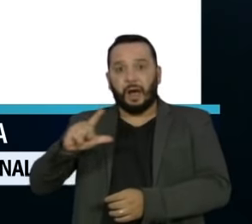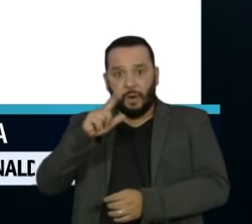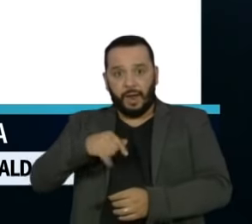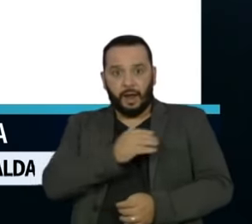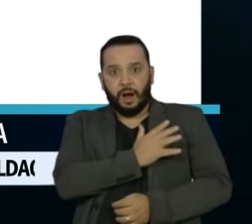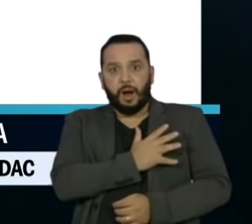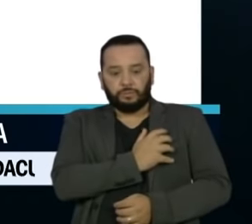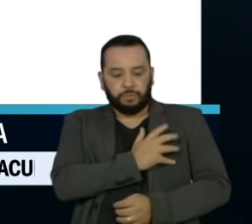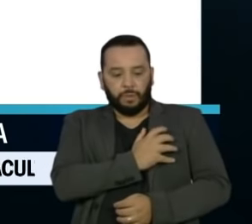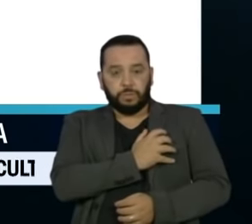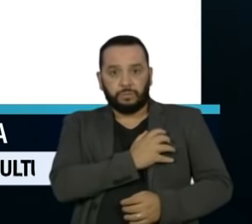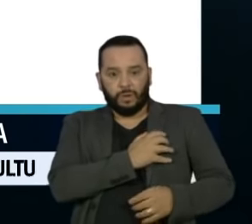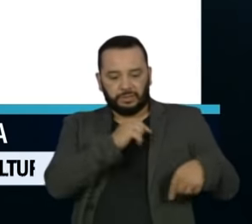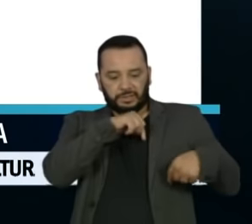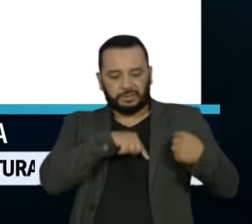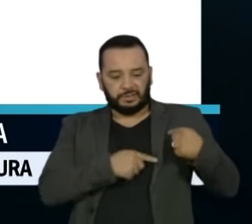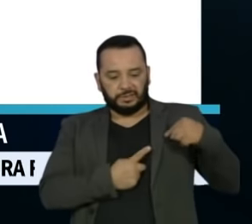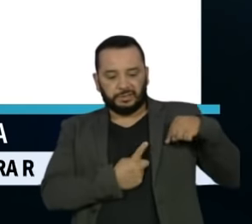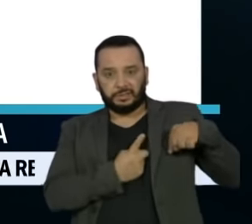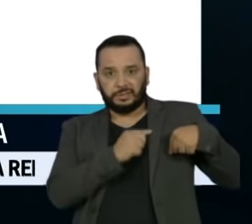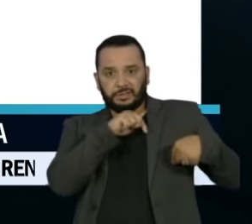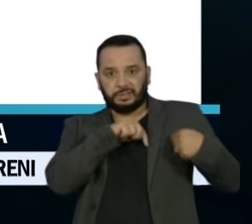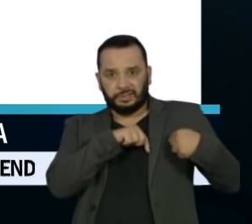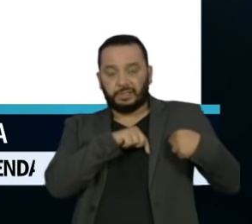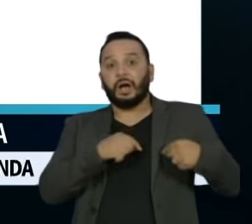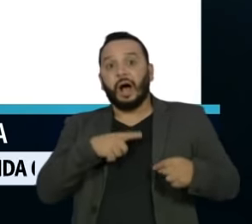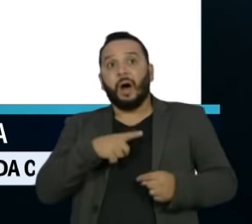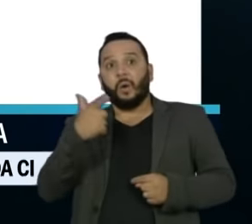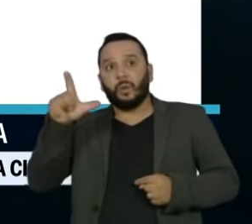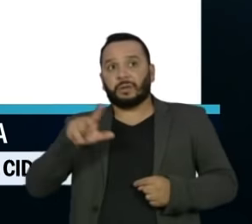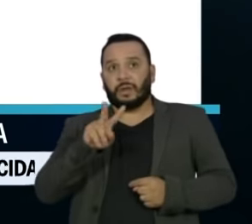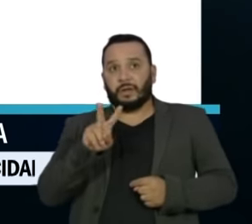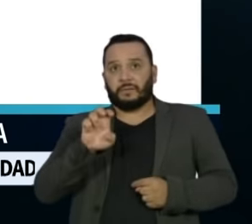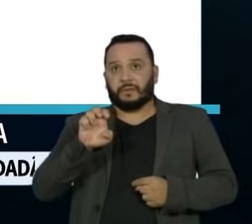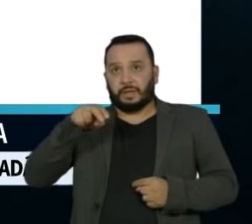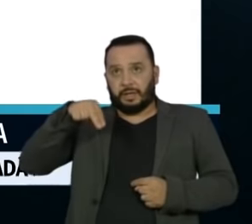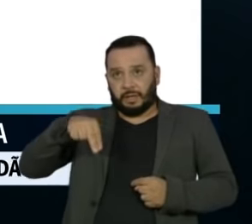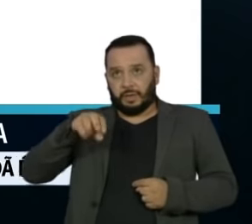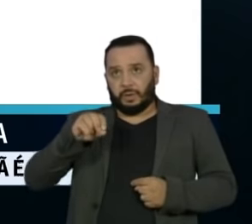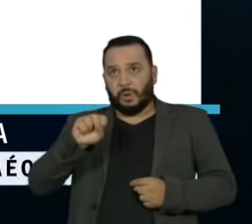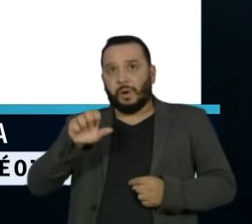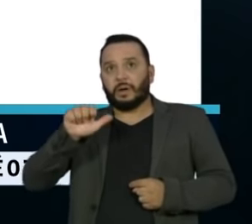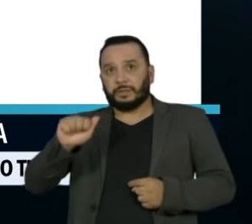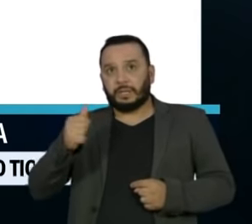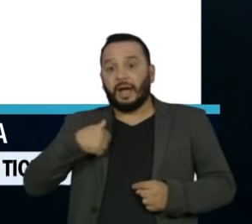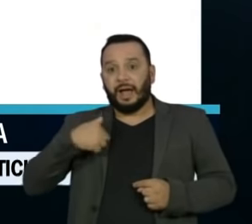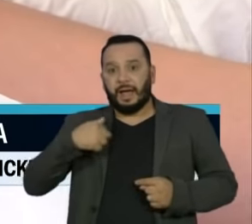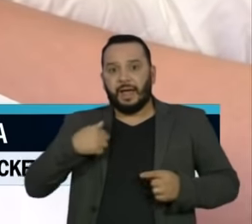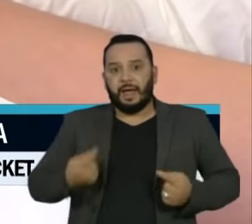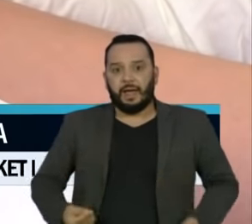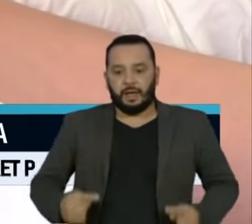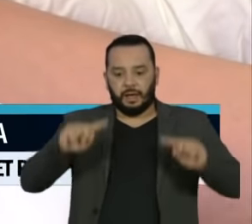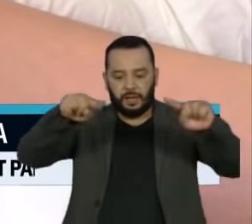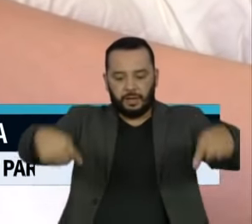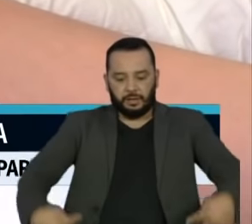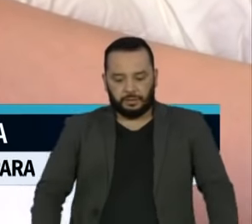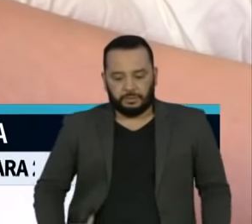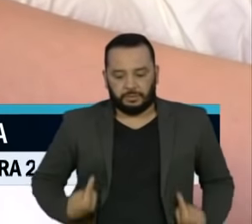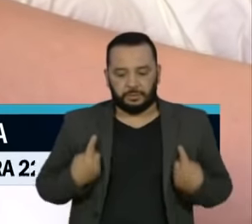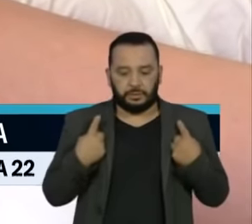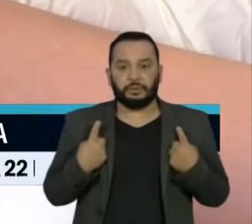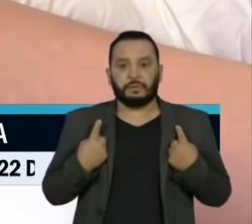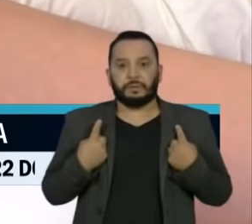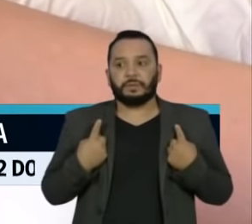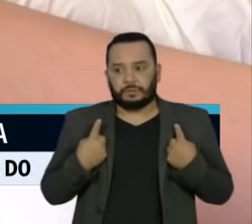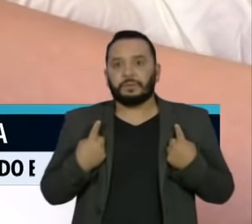circulação do sangue do coração para o resto do organismo, e a venosa, que compromete a circulação no sentido contrário. Cientistas de